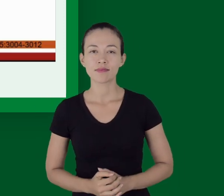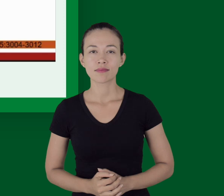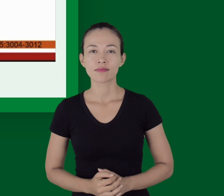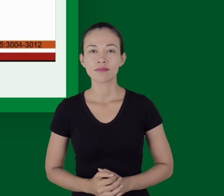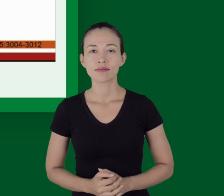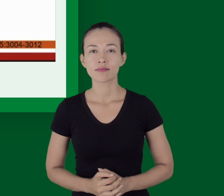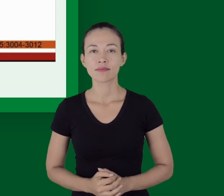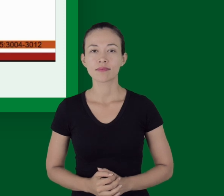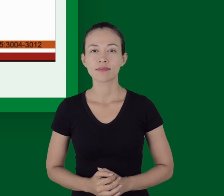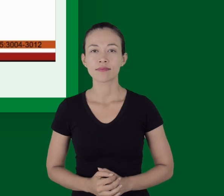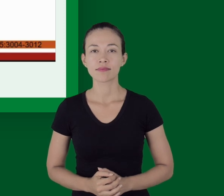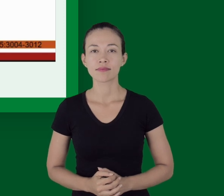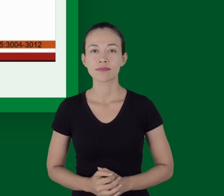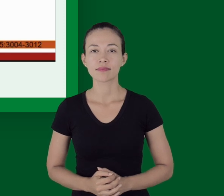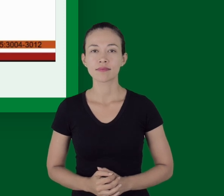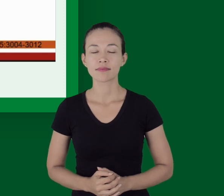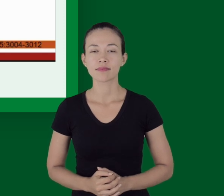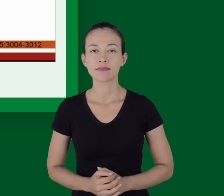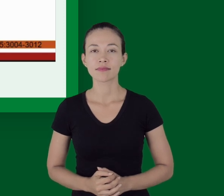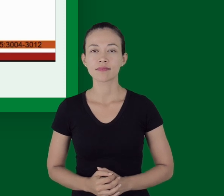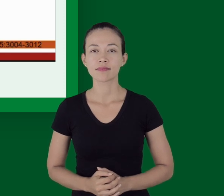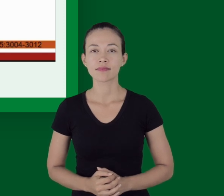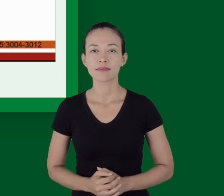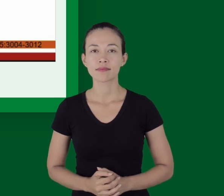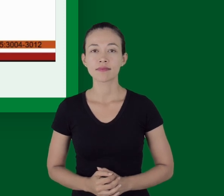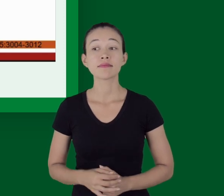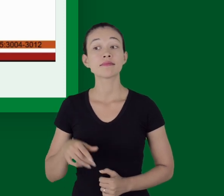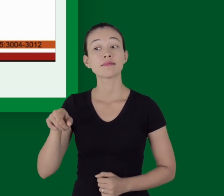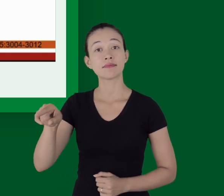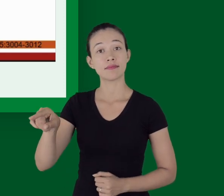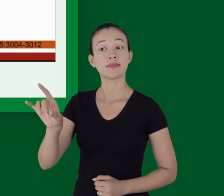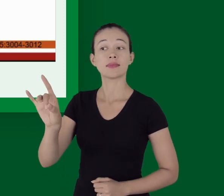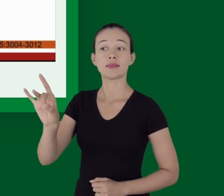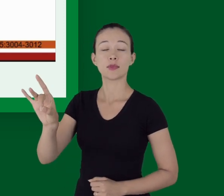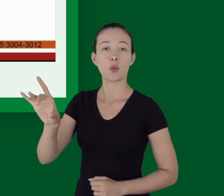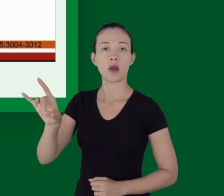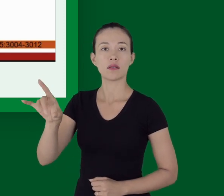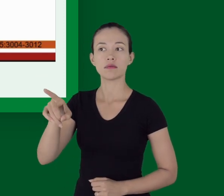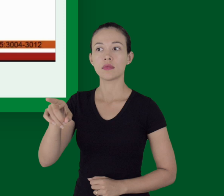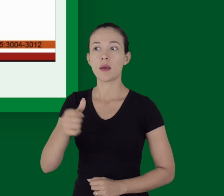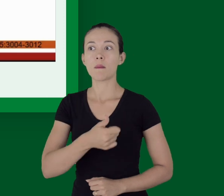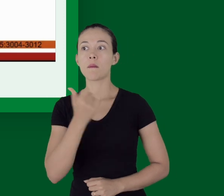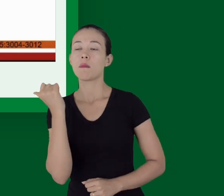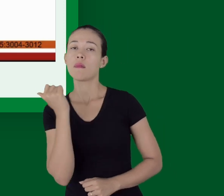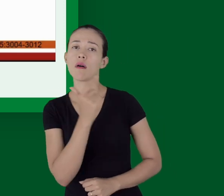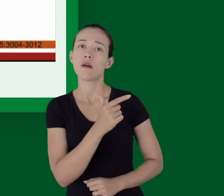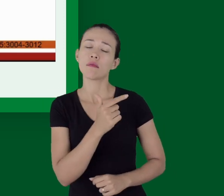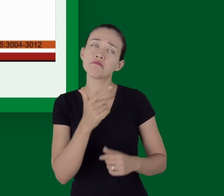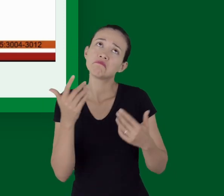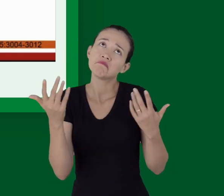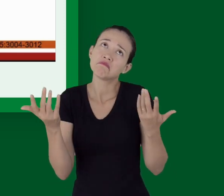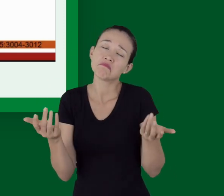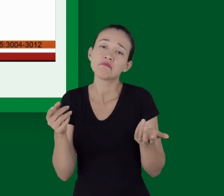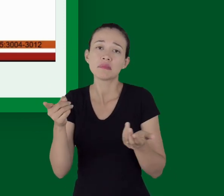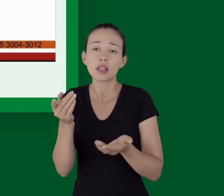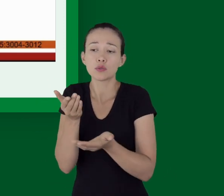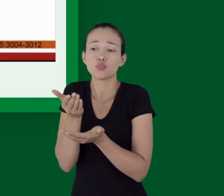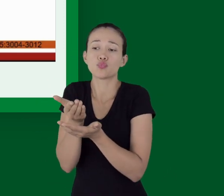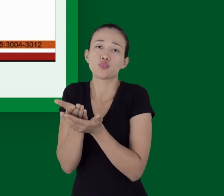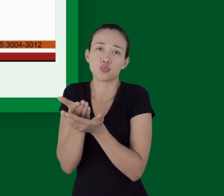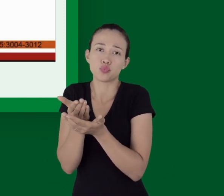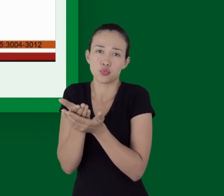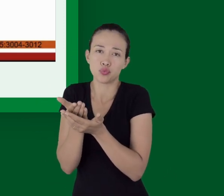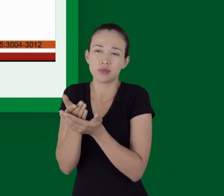E esses dispositivos, eles não teriam demonstrado nos estudos desfechos na